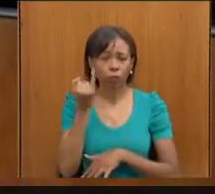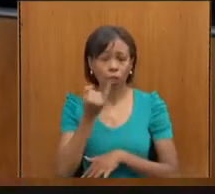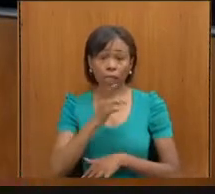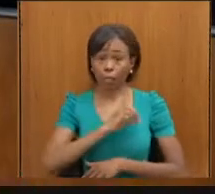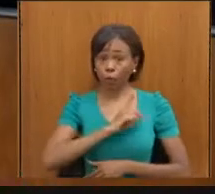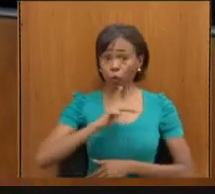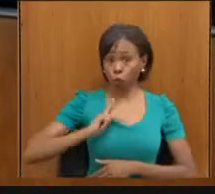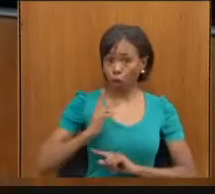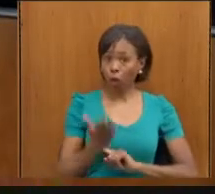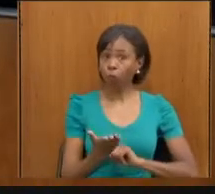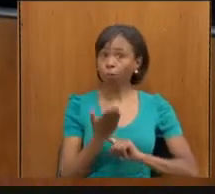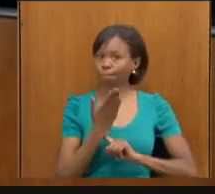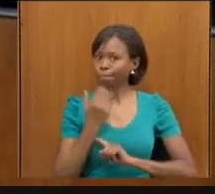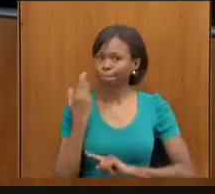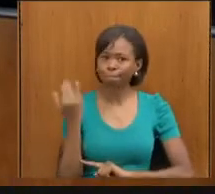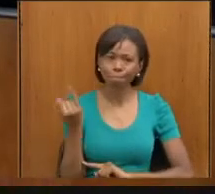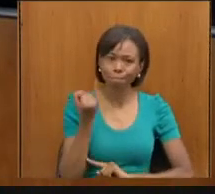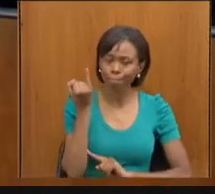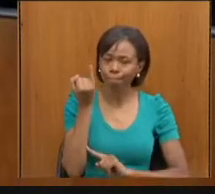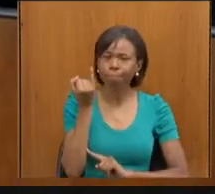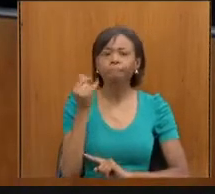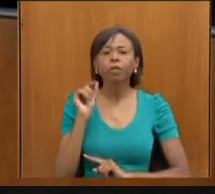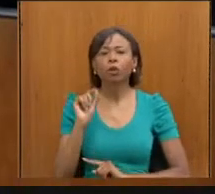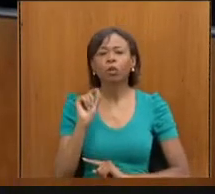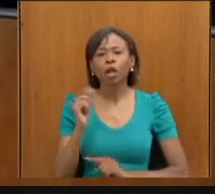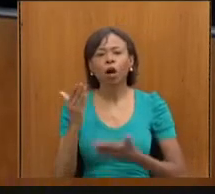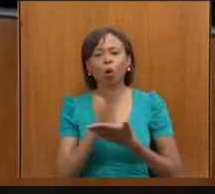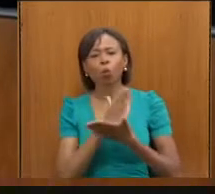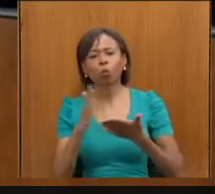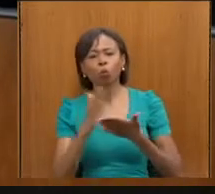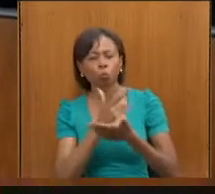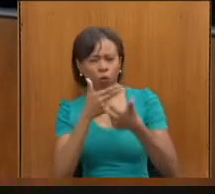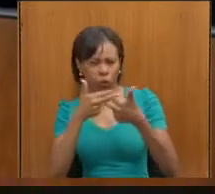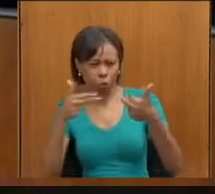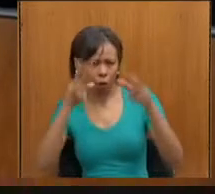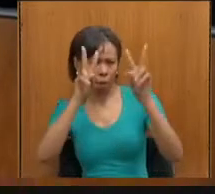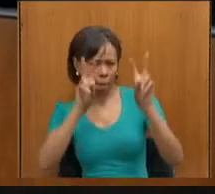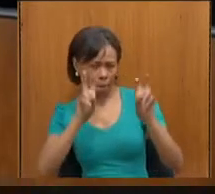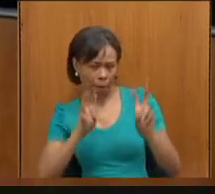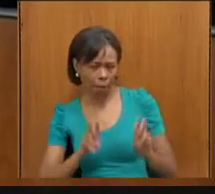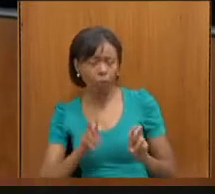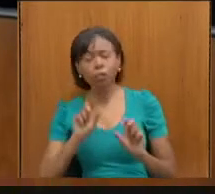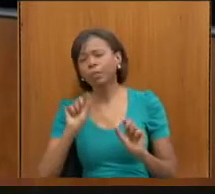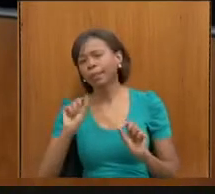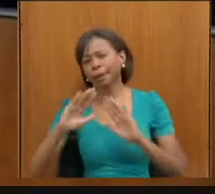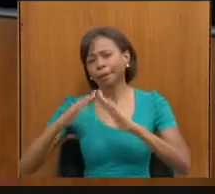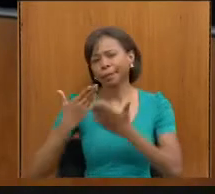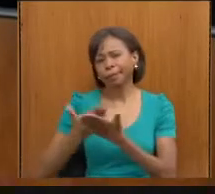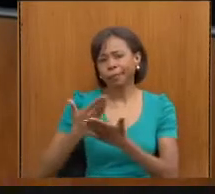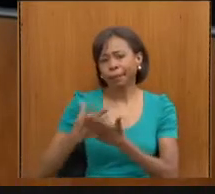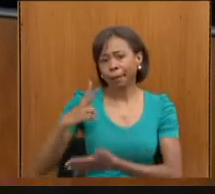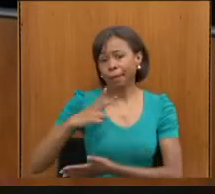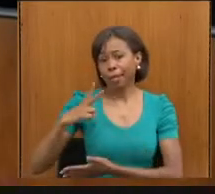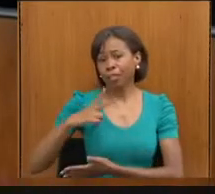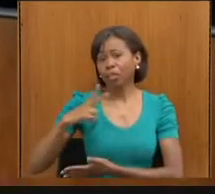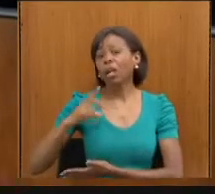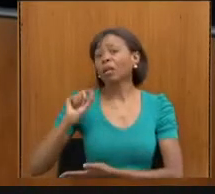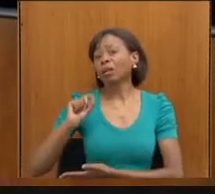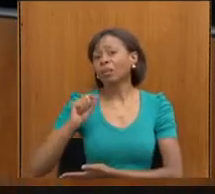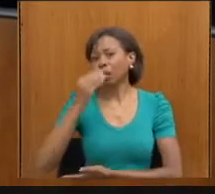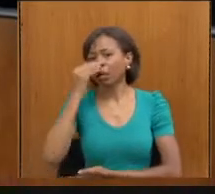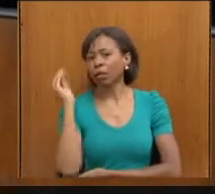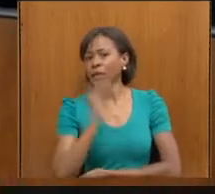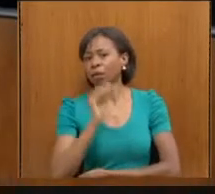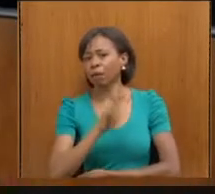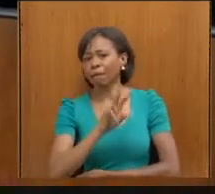que é alguns casos que chegaram até nós de escolas particulares que estavam tendo negativas de vagas para